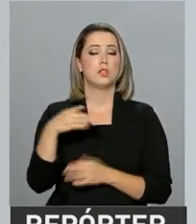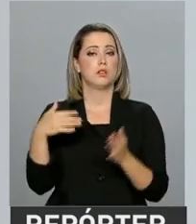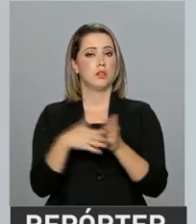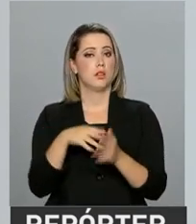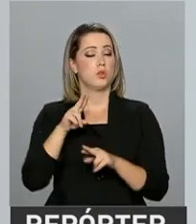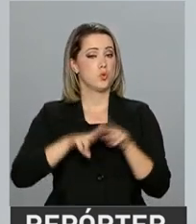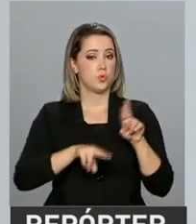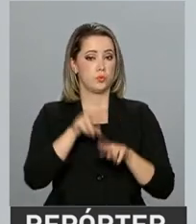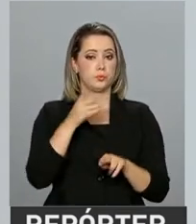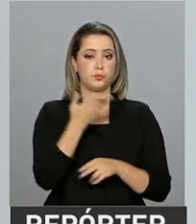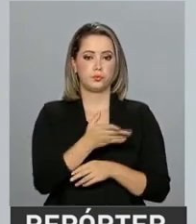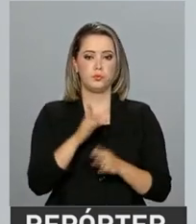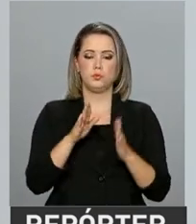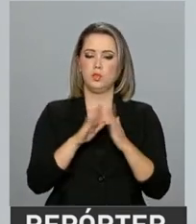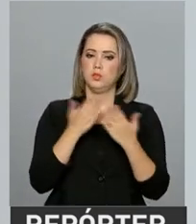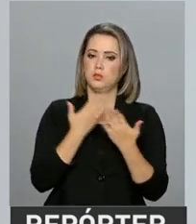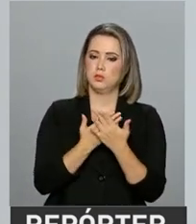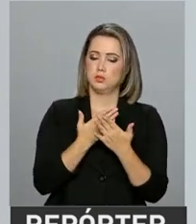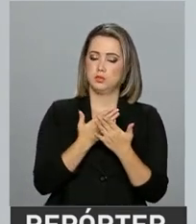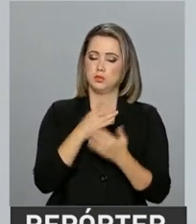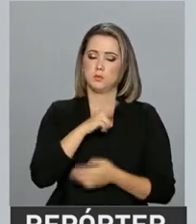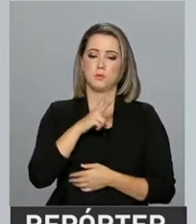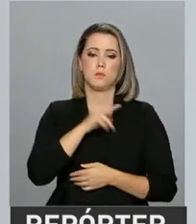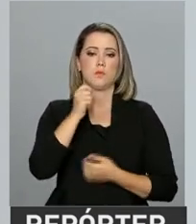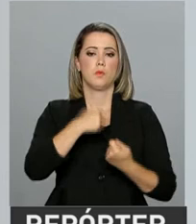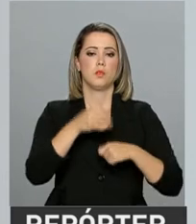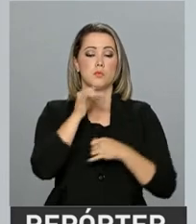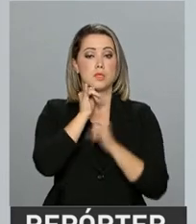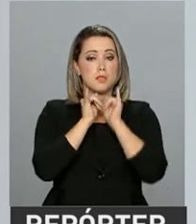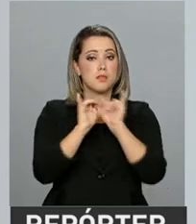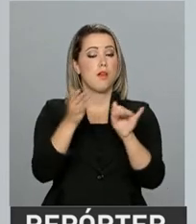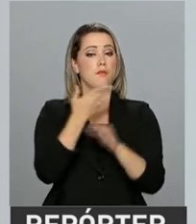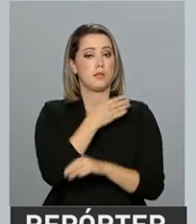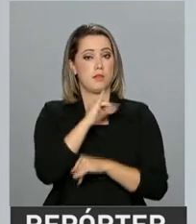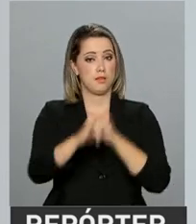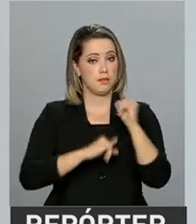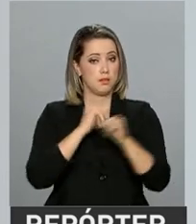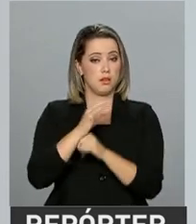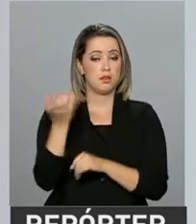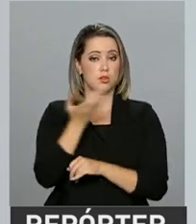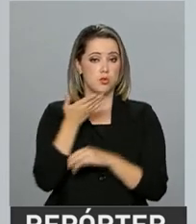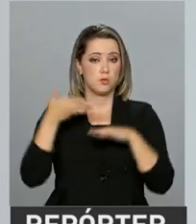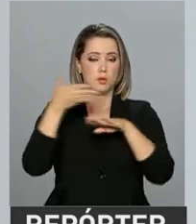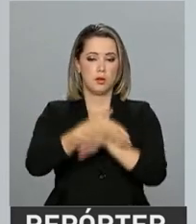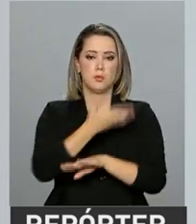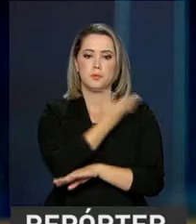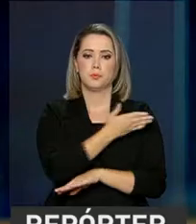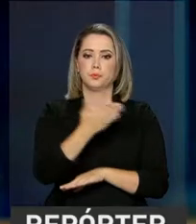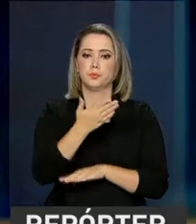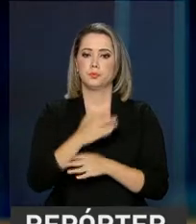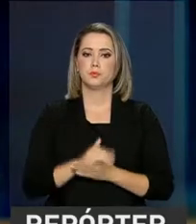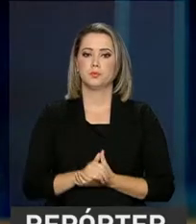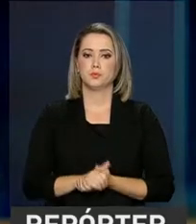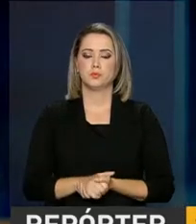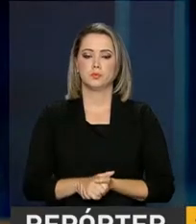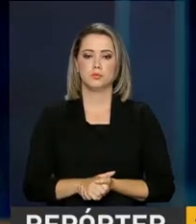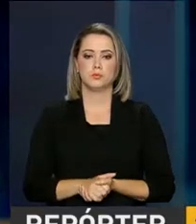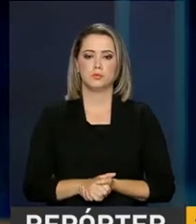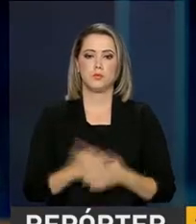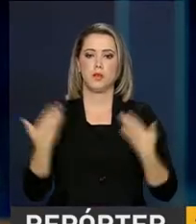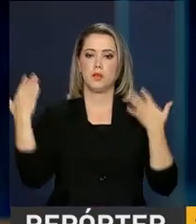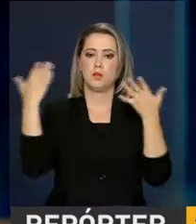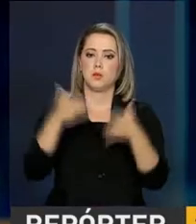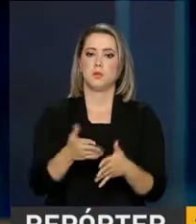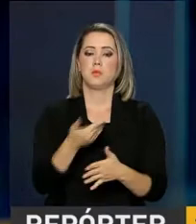quiserem ser avaliadas devem manifestar o interesse pelo site do INEP entre os dias 19 e 30 de junho. A participação das